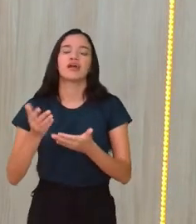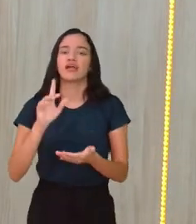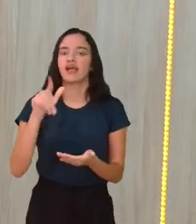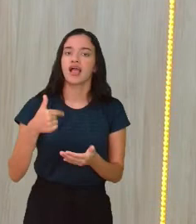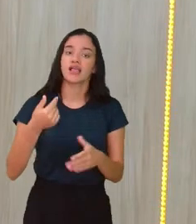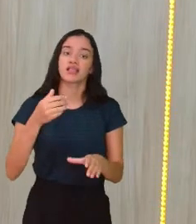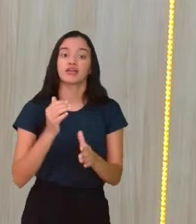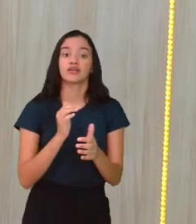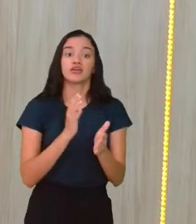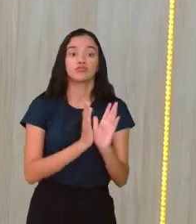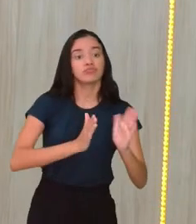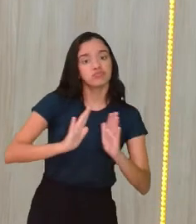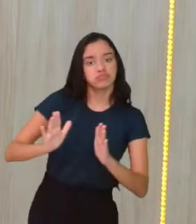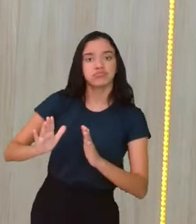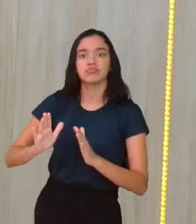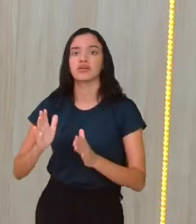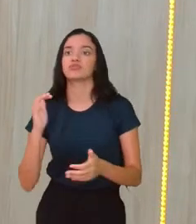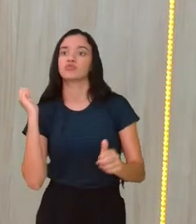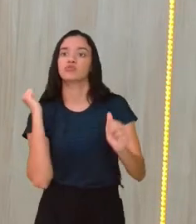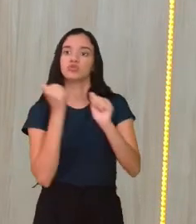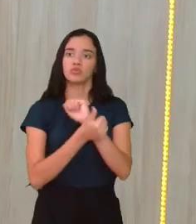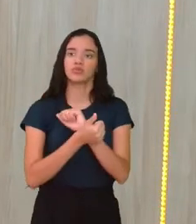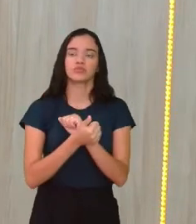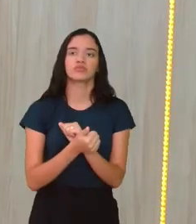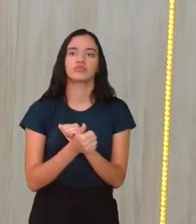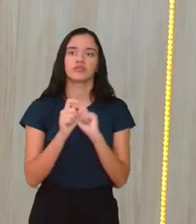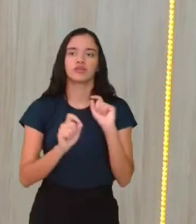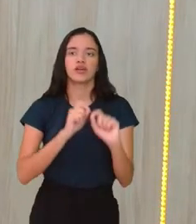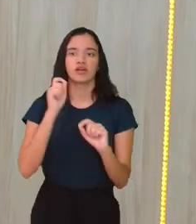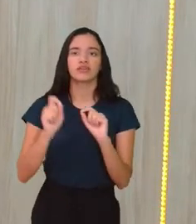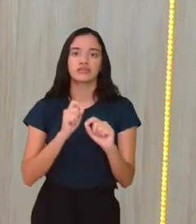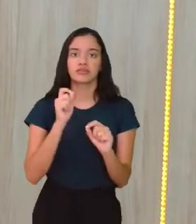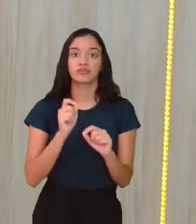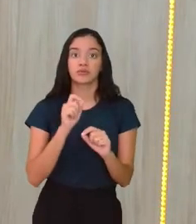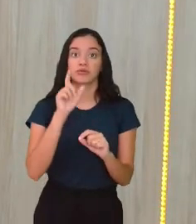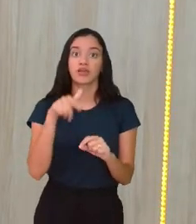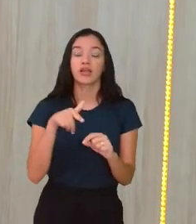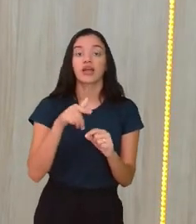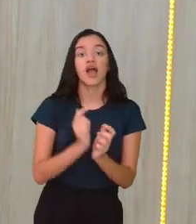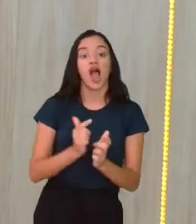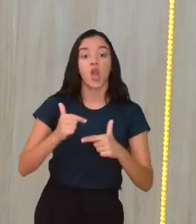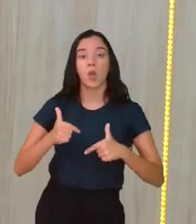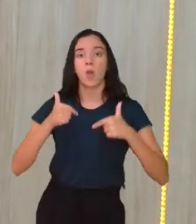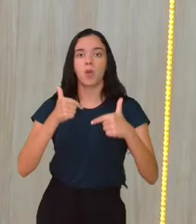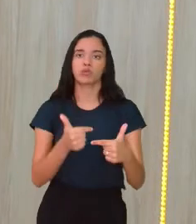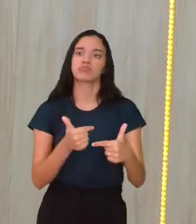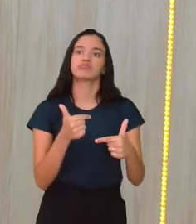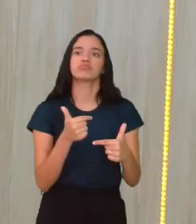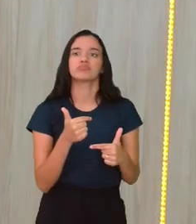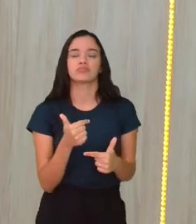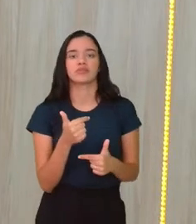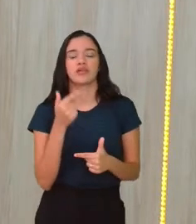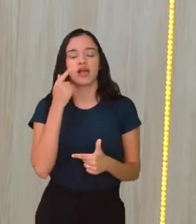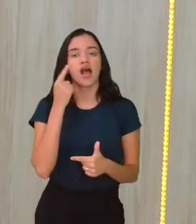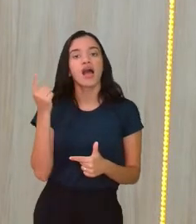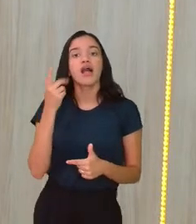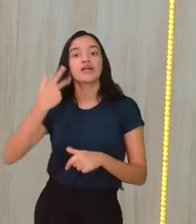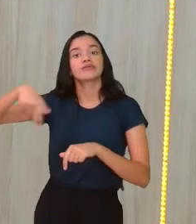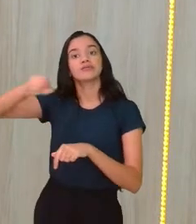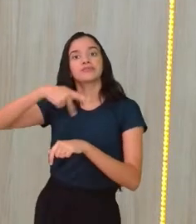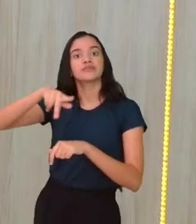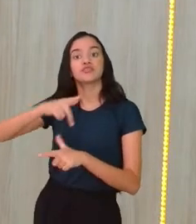modalidades que são as artes marciais. Então, é berço, né? Lá